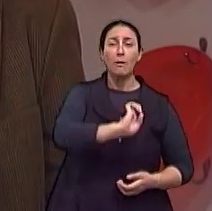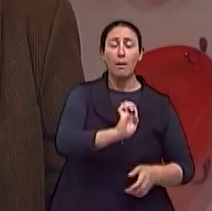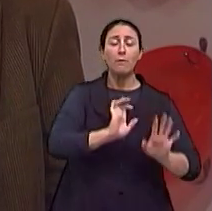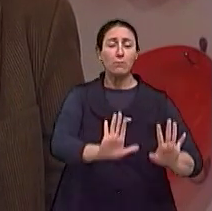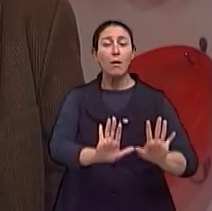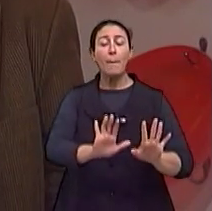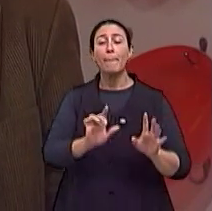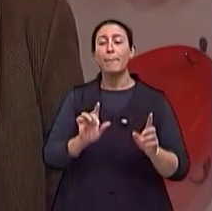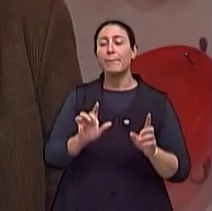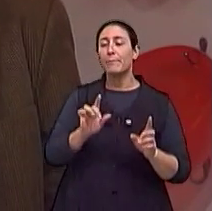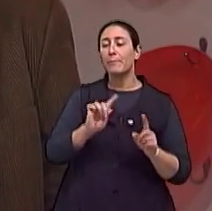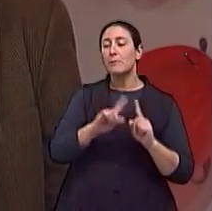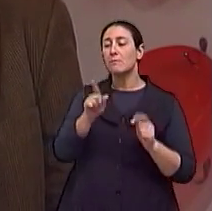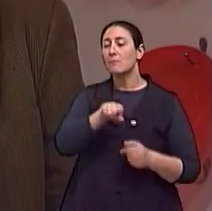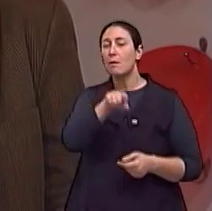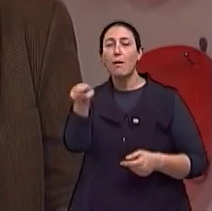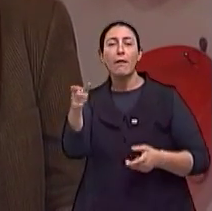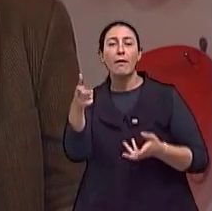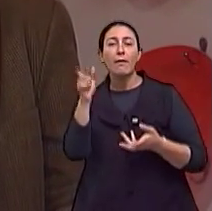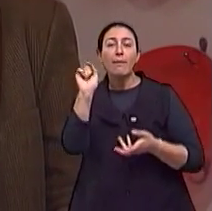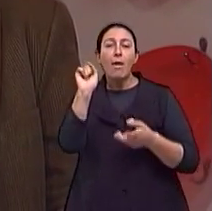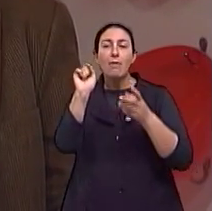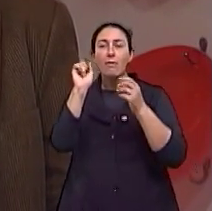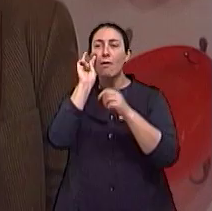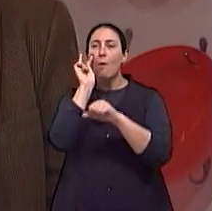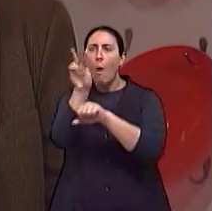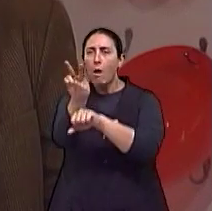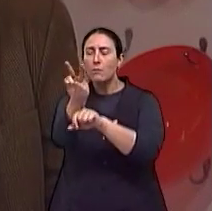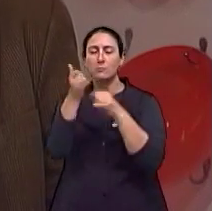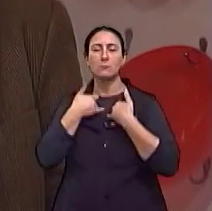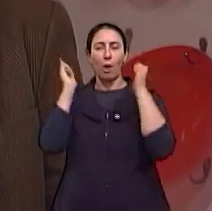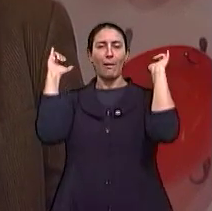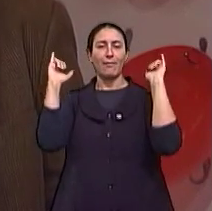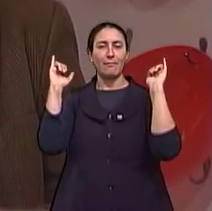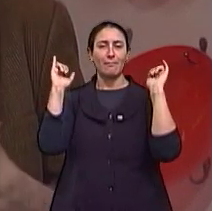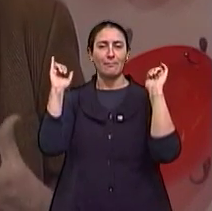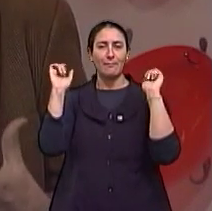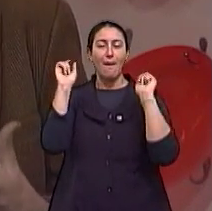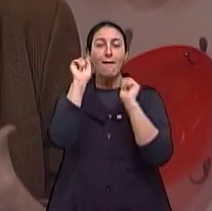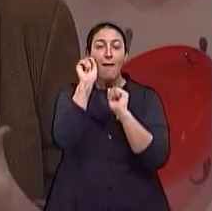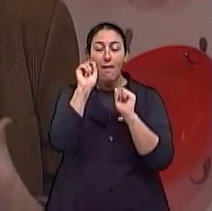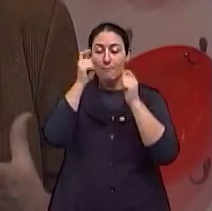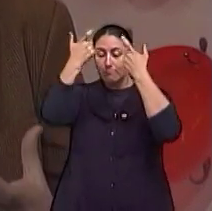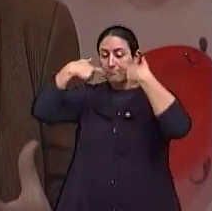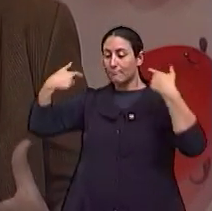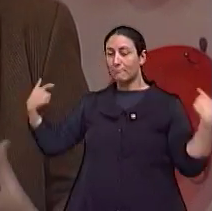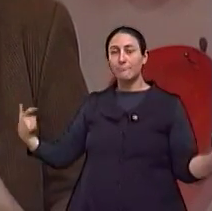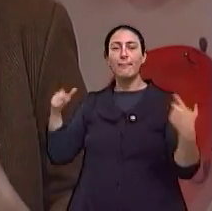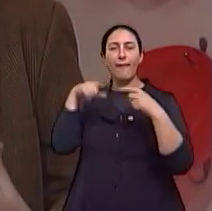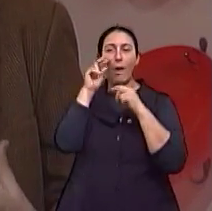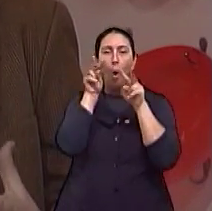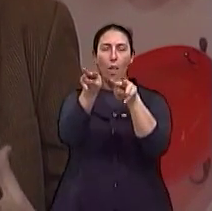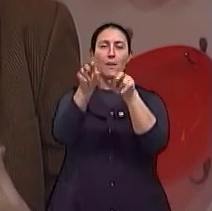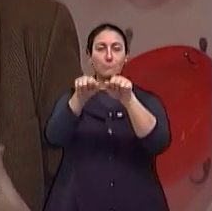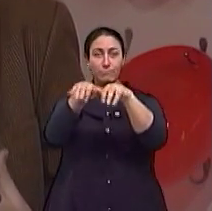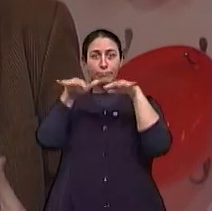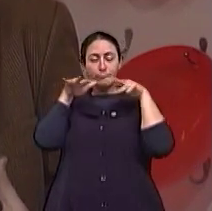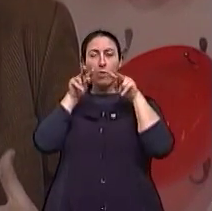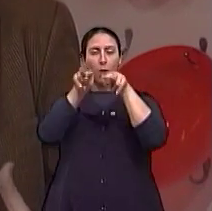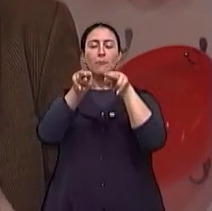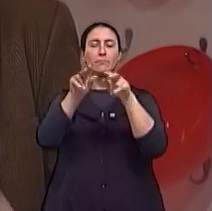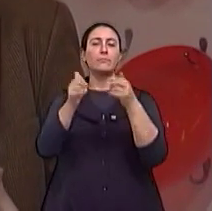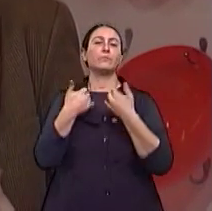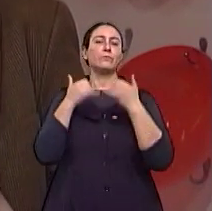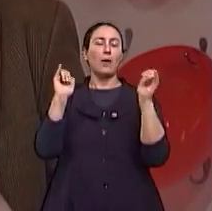Então, eu acho que para quem assiste é que isso é muito mais difícil e está se tornando algo, bom,